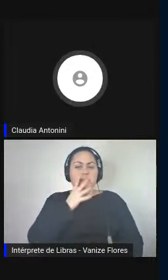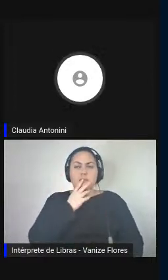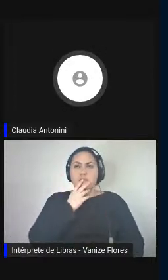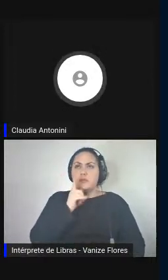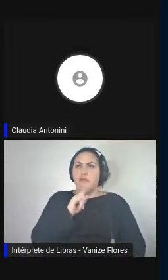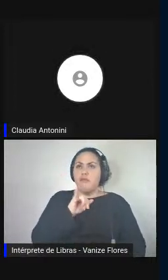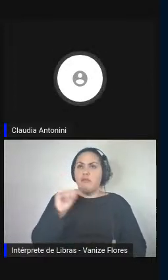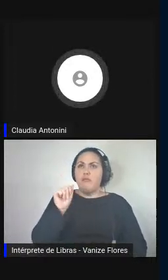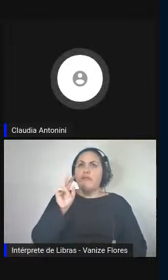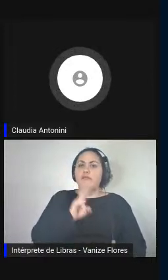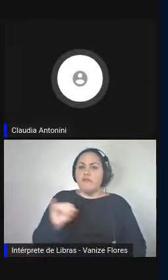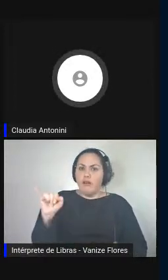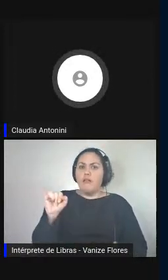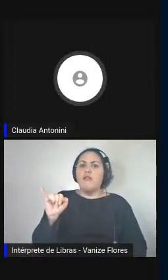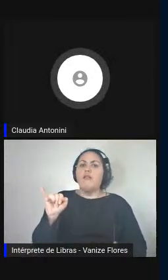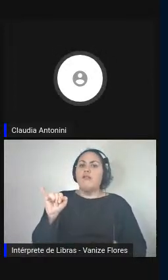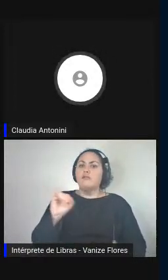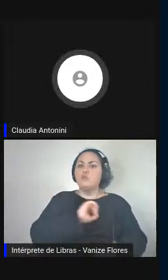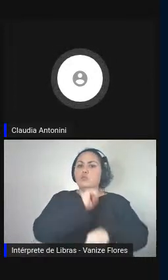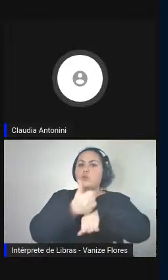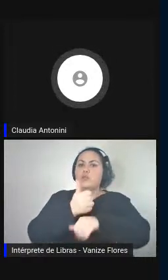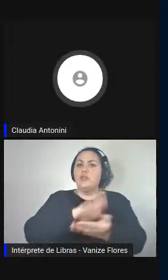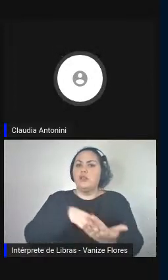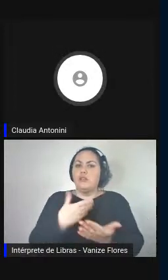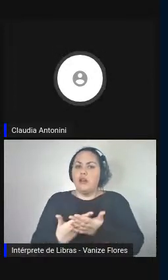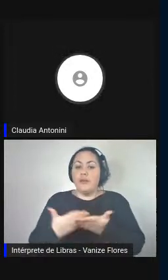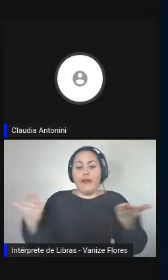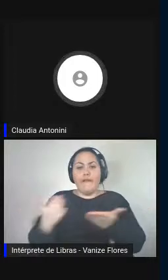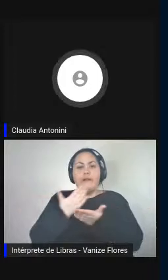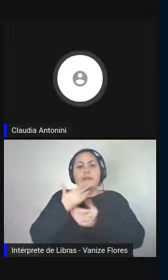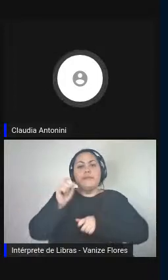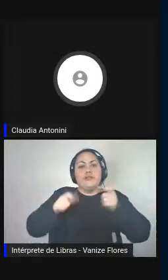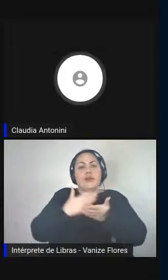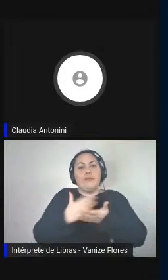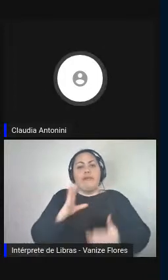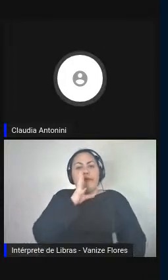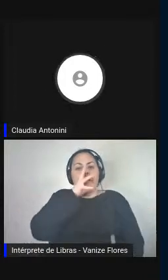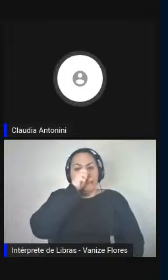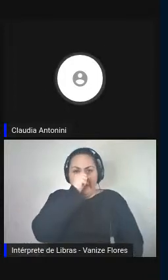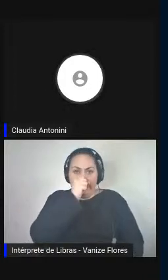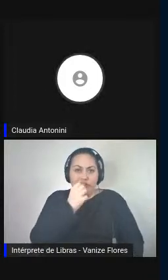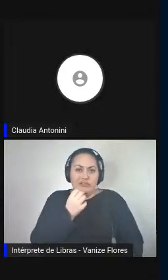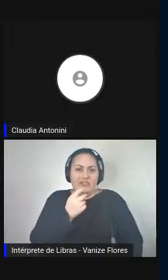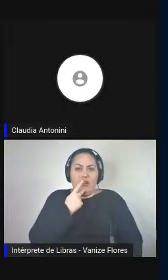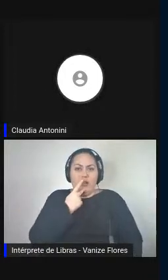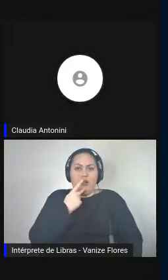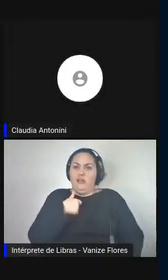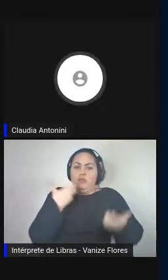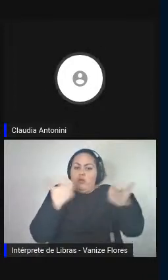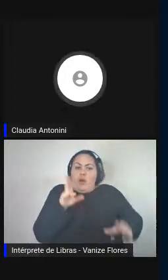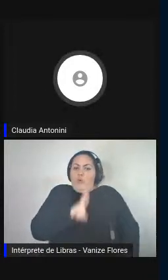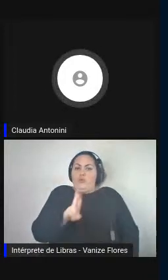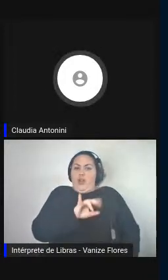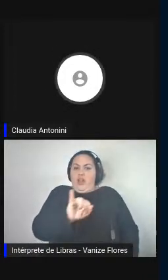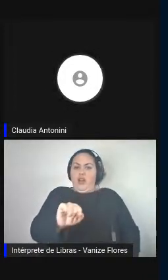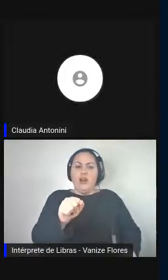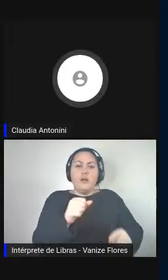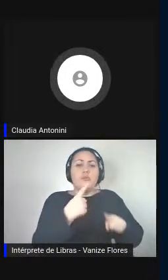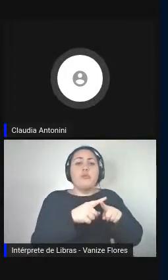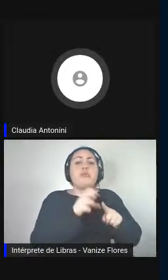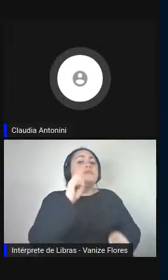resistência a um nível mais baixo, agora nem eu nem vou fazer com que ela me ajude essa inteligência artificial,